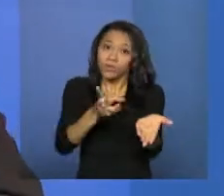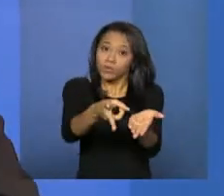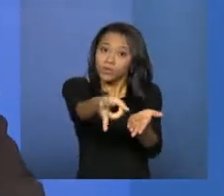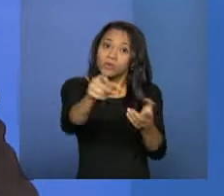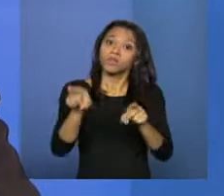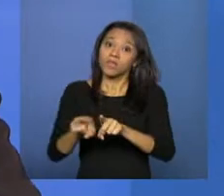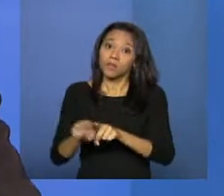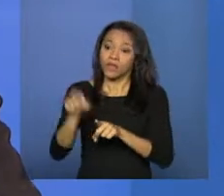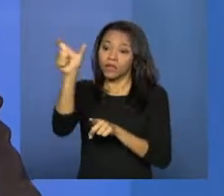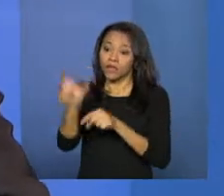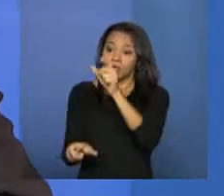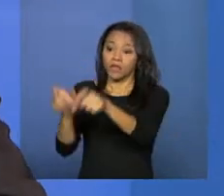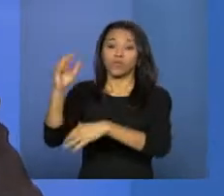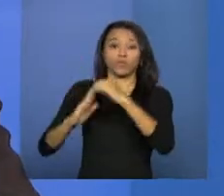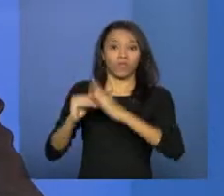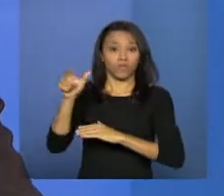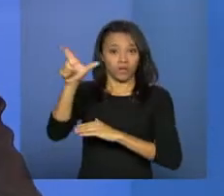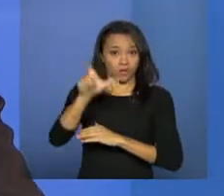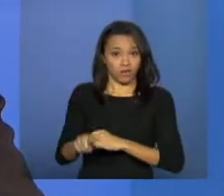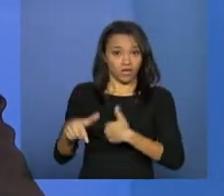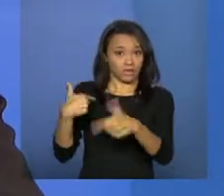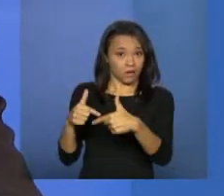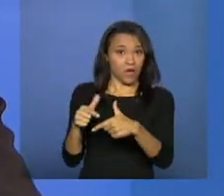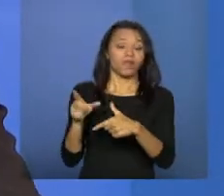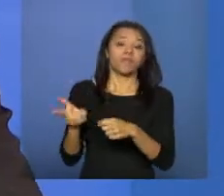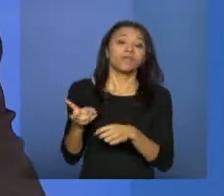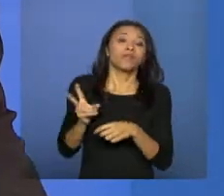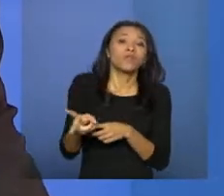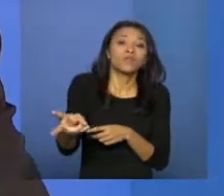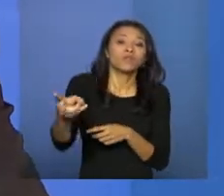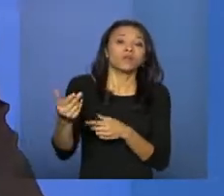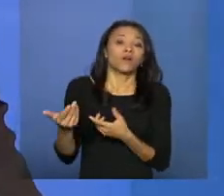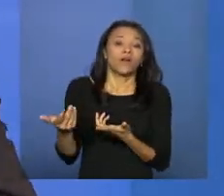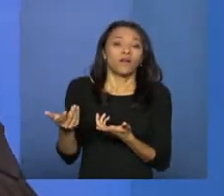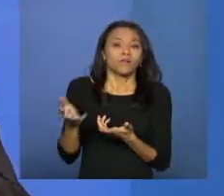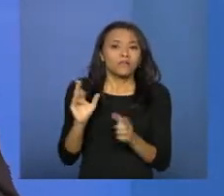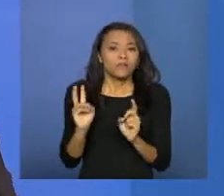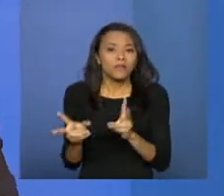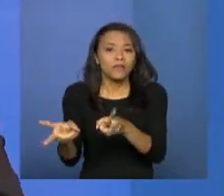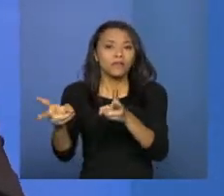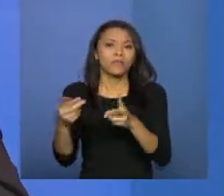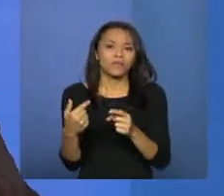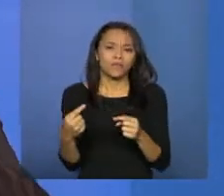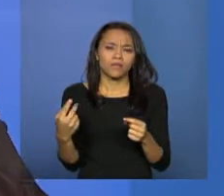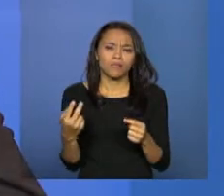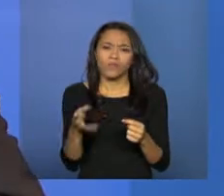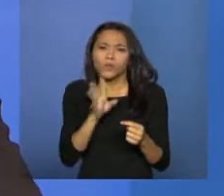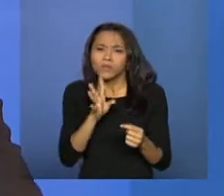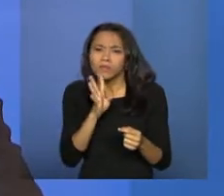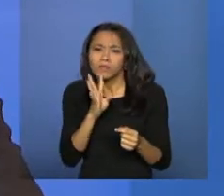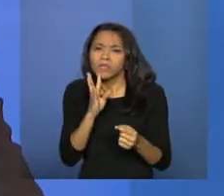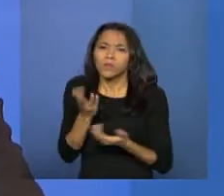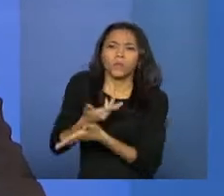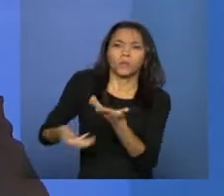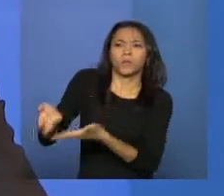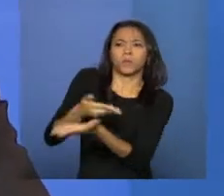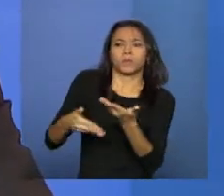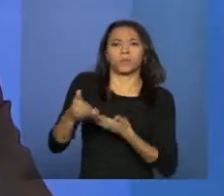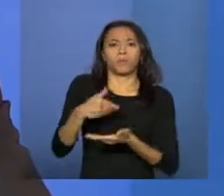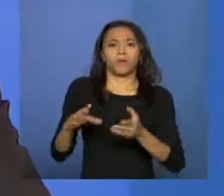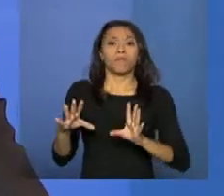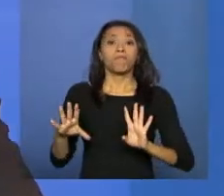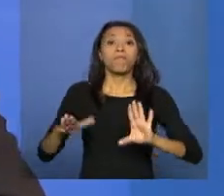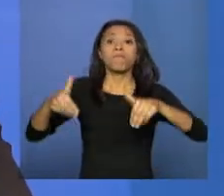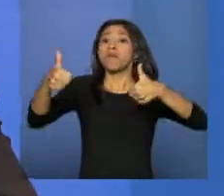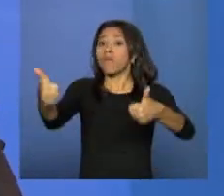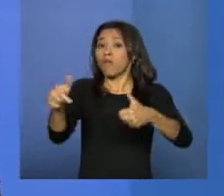profissionais também requerem uma capacitação continuada, ancorada nos princípios da educação permanente, para qualificar